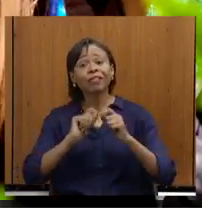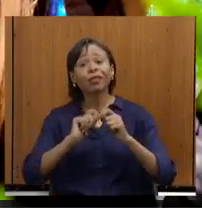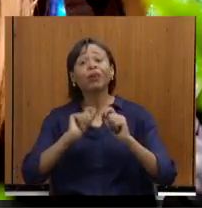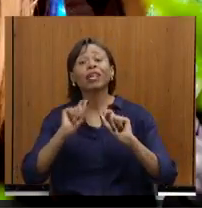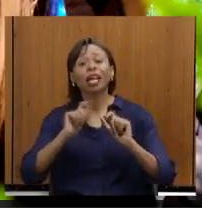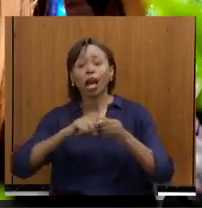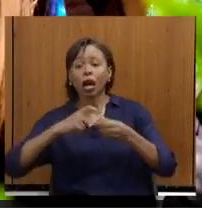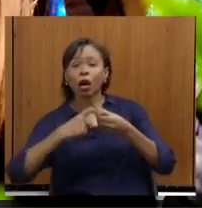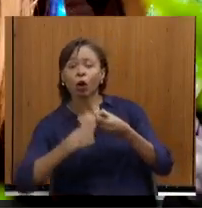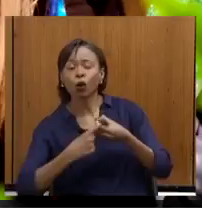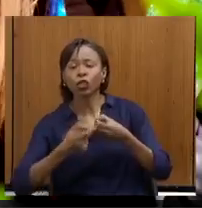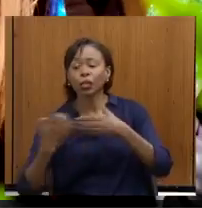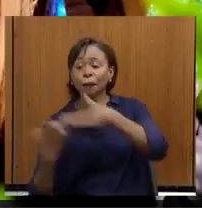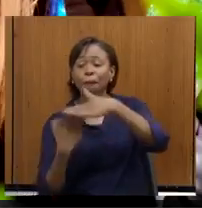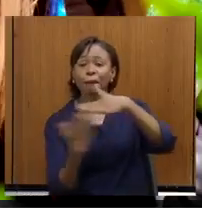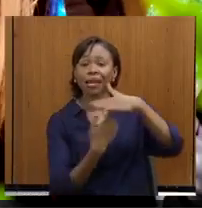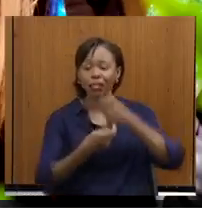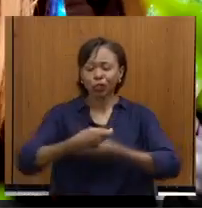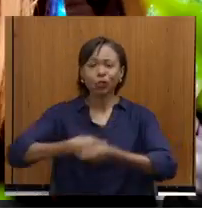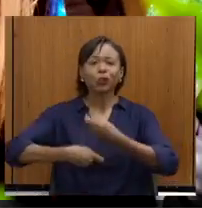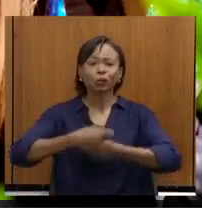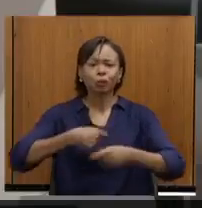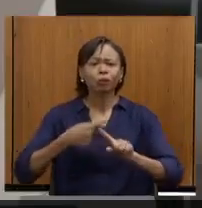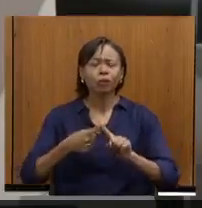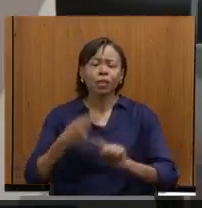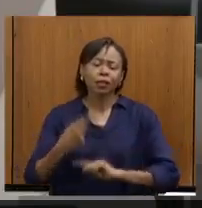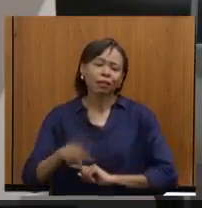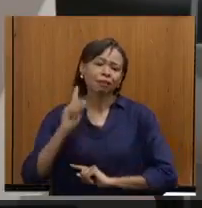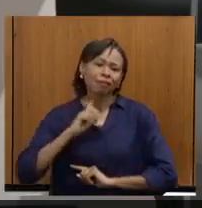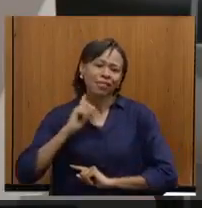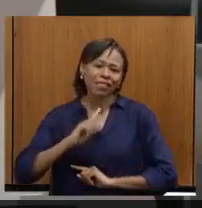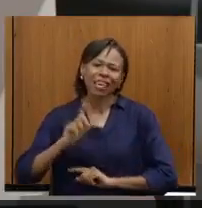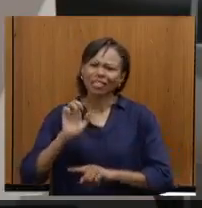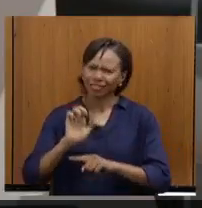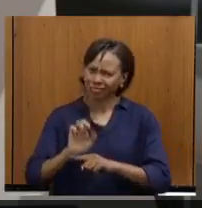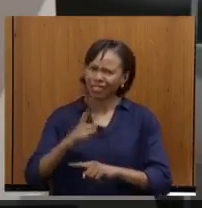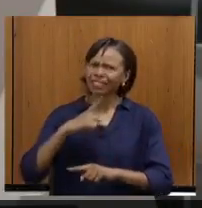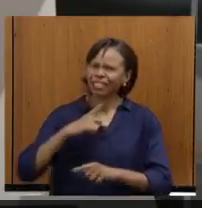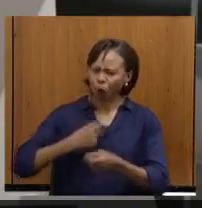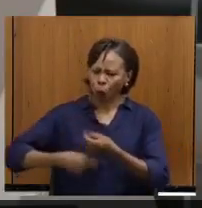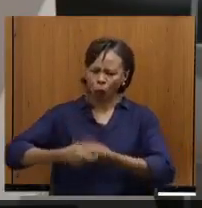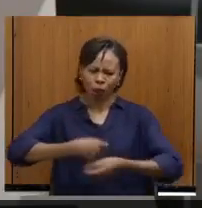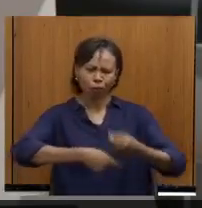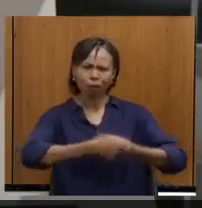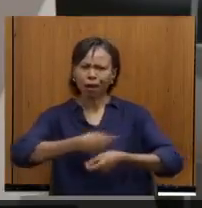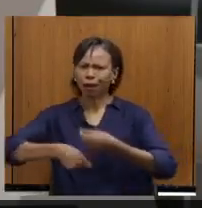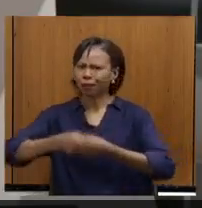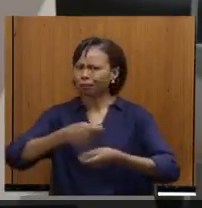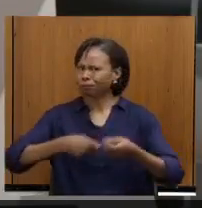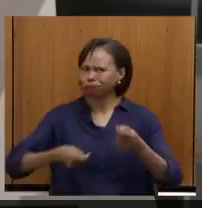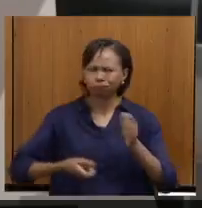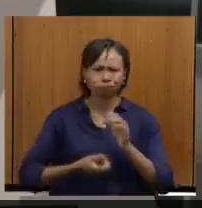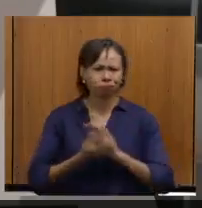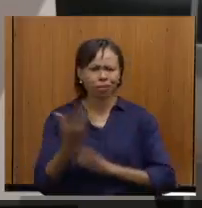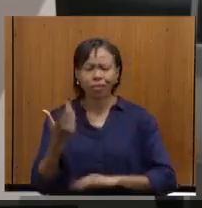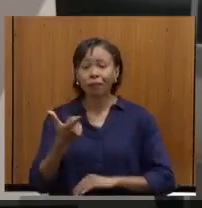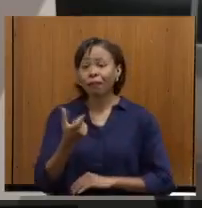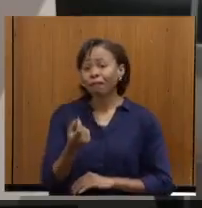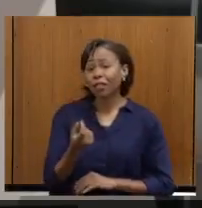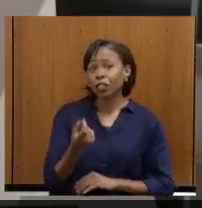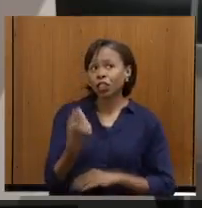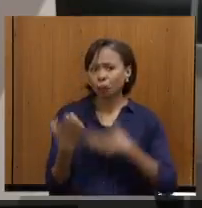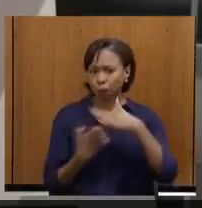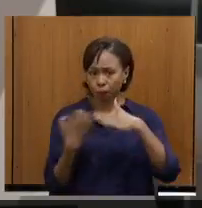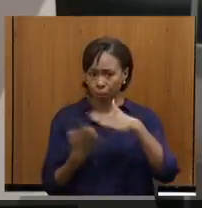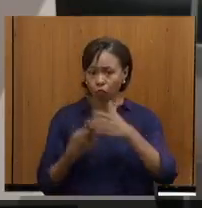empresas de comércio, visto que, em Minas Gerais, é um estado onde tem muito comércio, 20 empresas de comércio, por